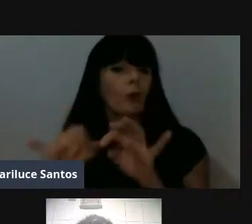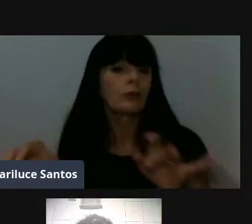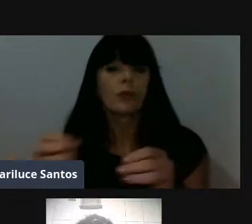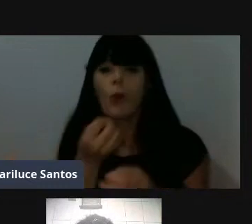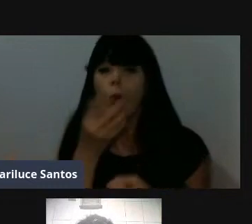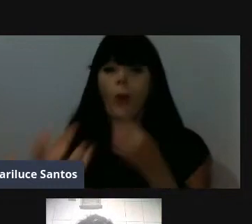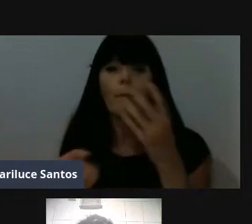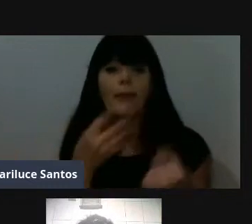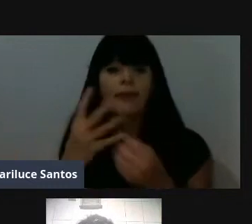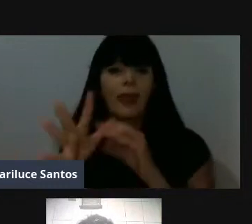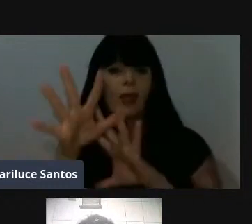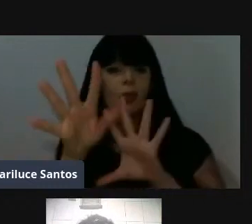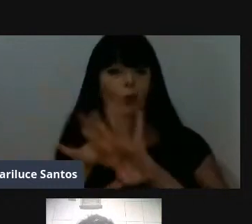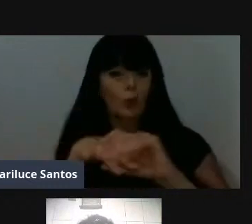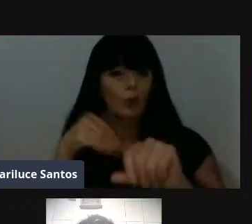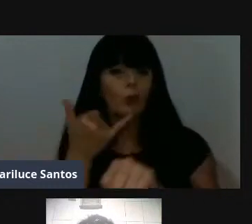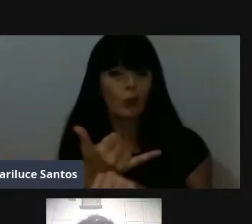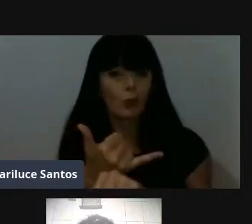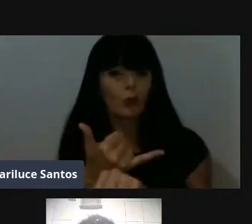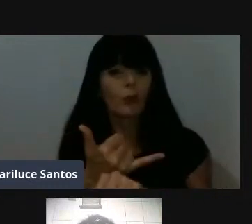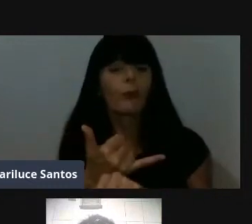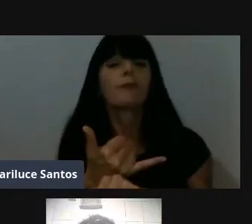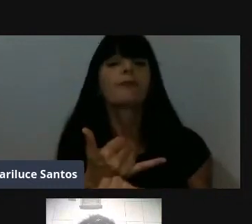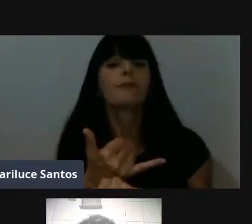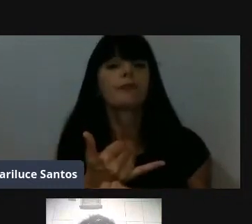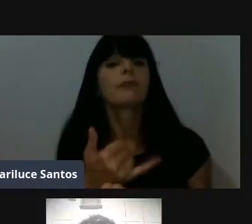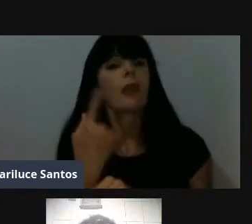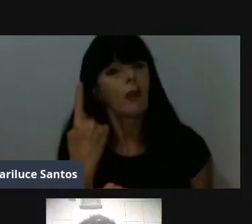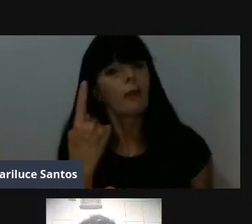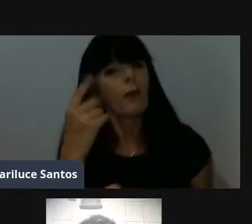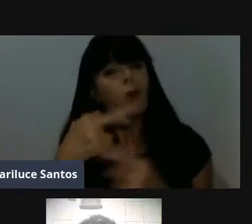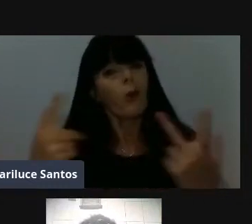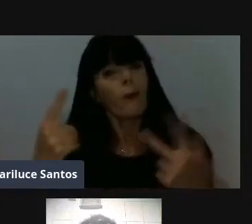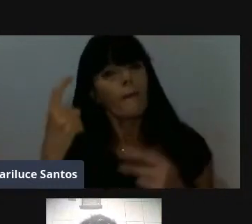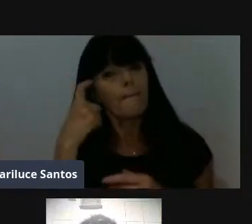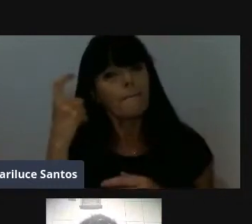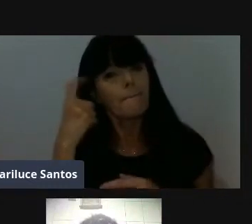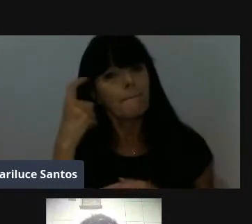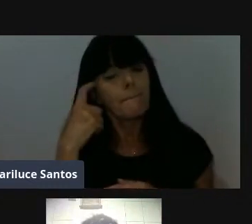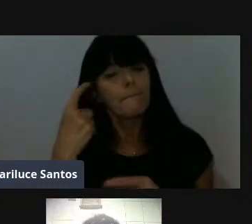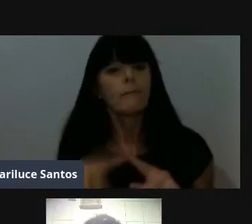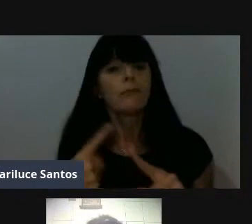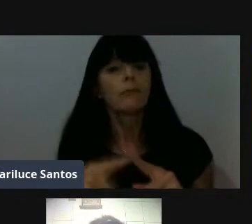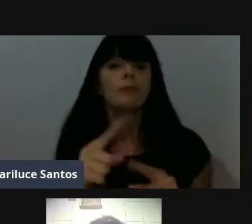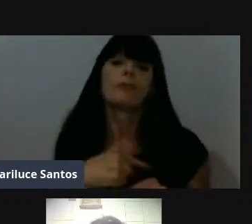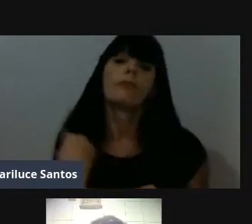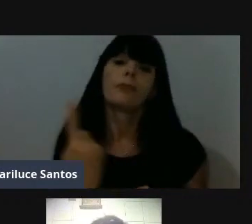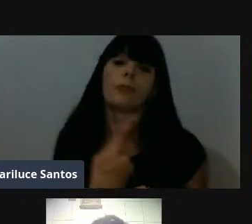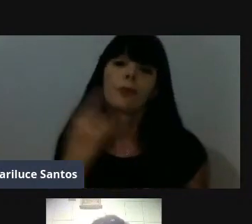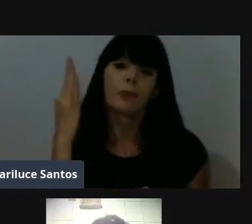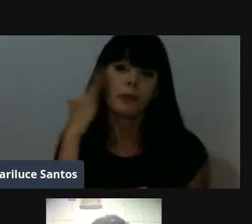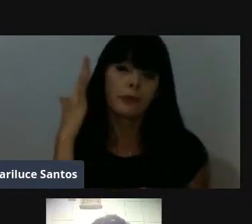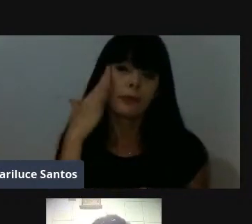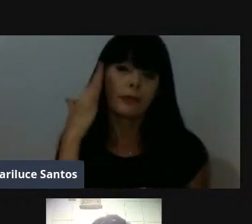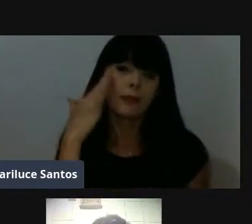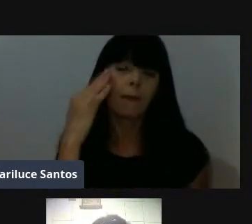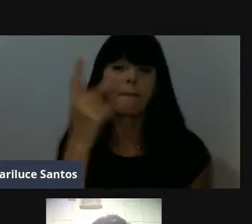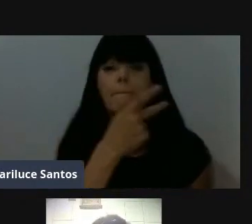YouTube, é um fato até para pensar, Natália, porque a gente sabe de pessoas aqui na nossa região mesmo, que